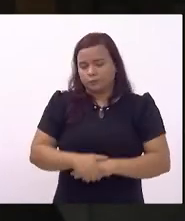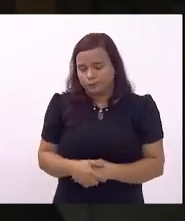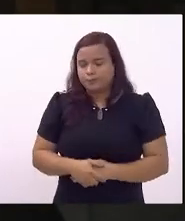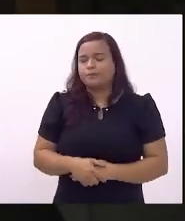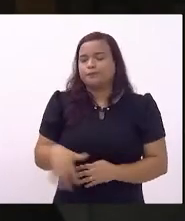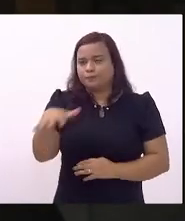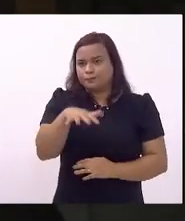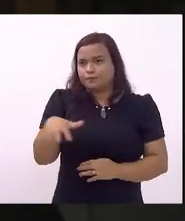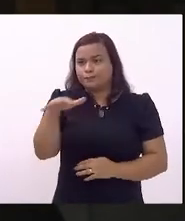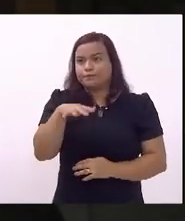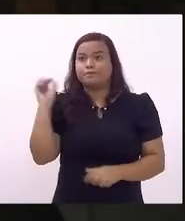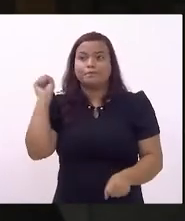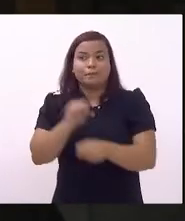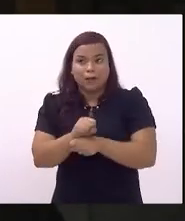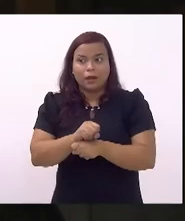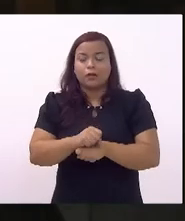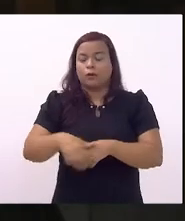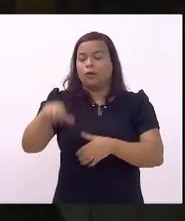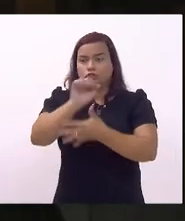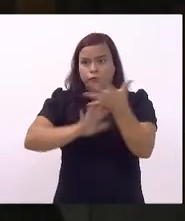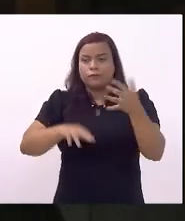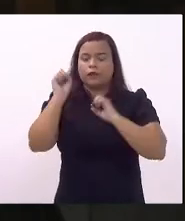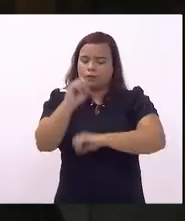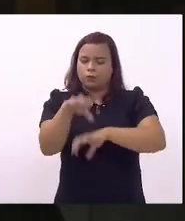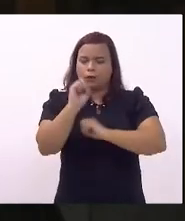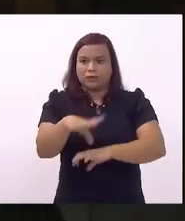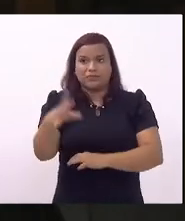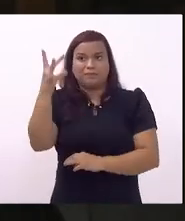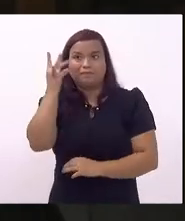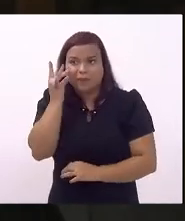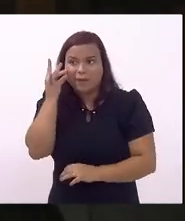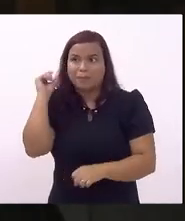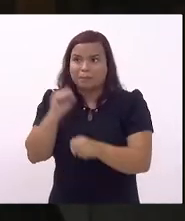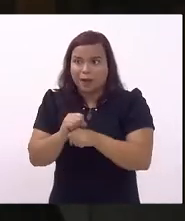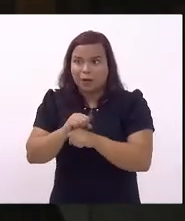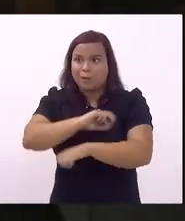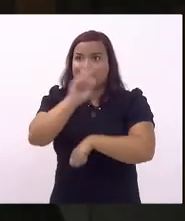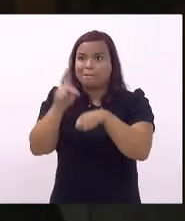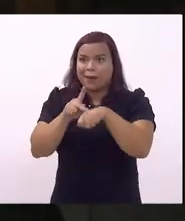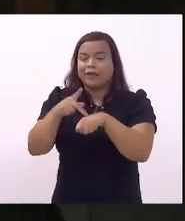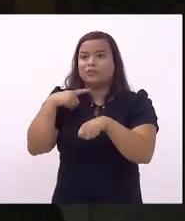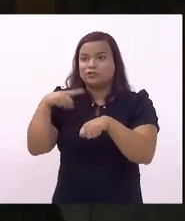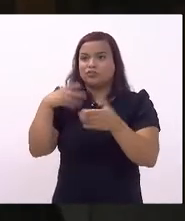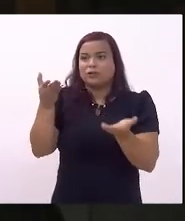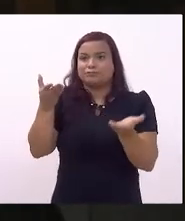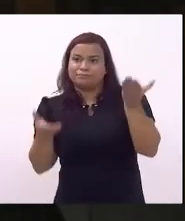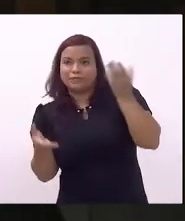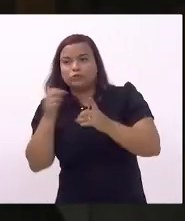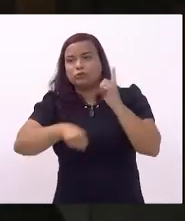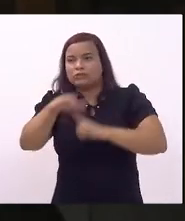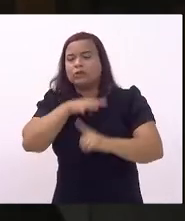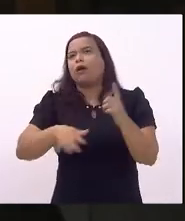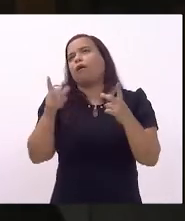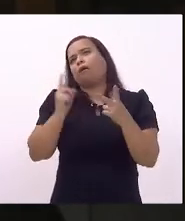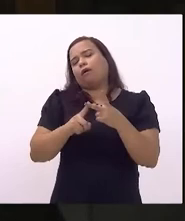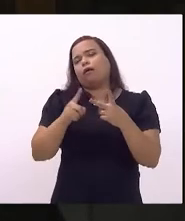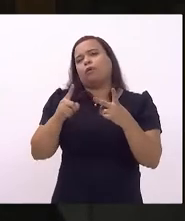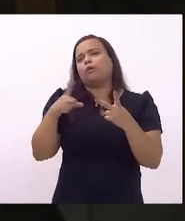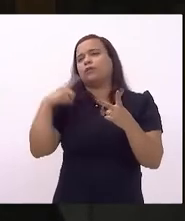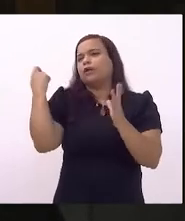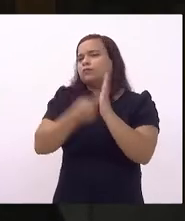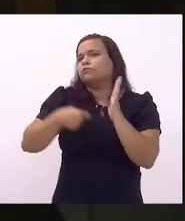a interrupção das atividades educacionais presenciais e num país como o nosso marcado por desigualdades sociais pela